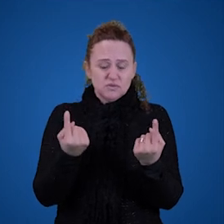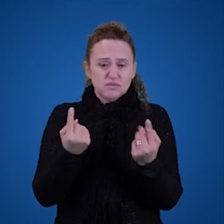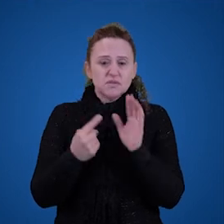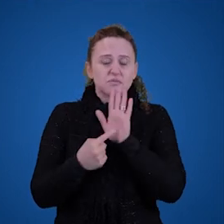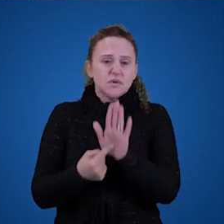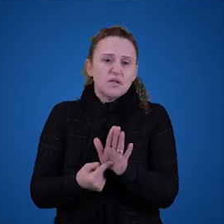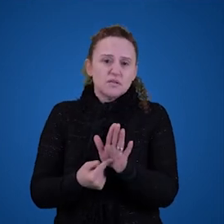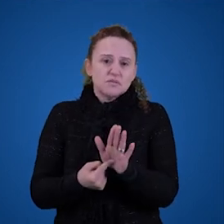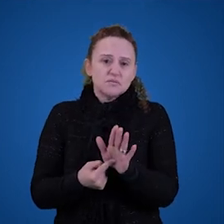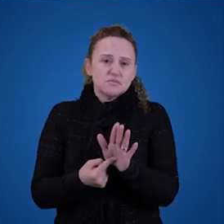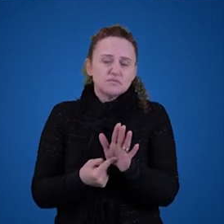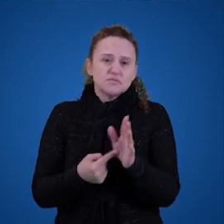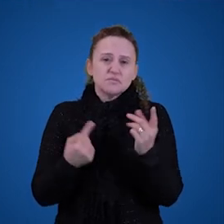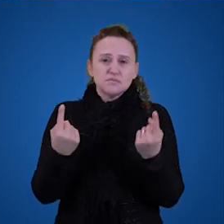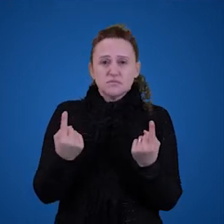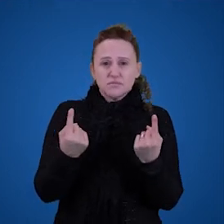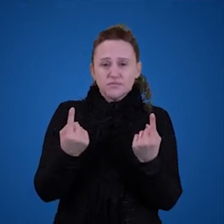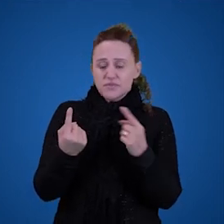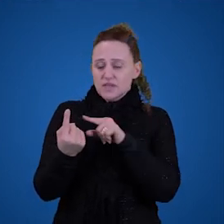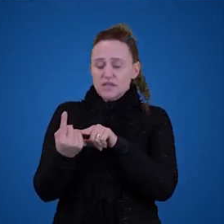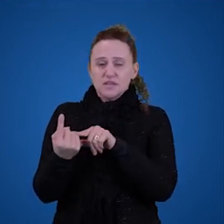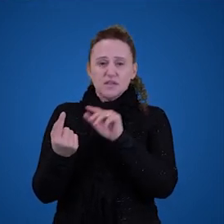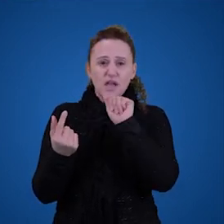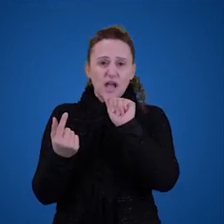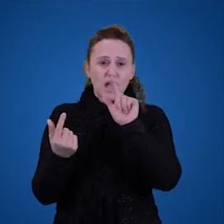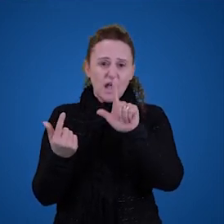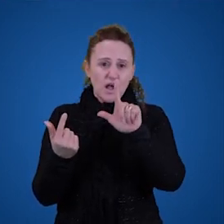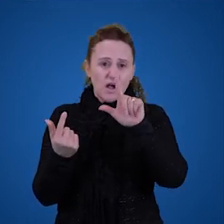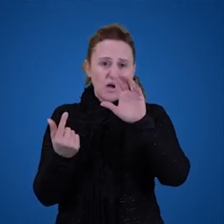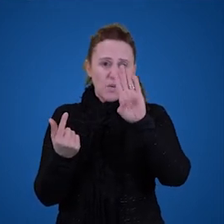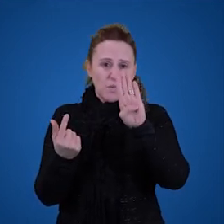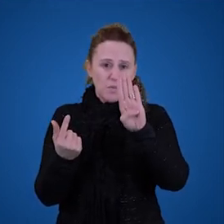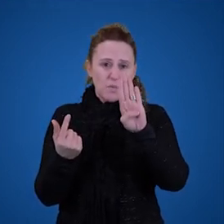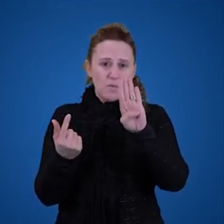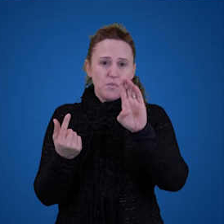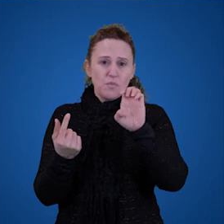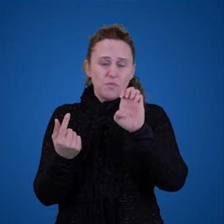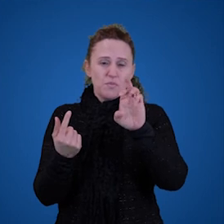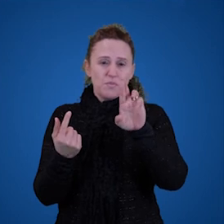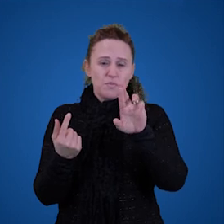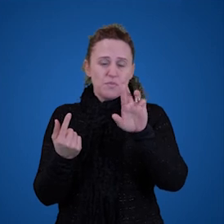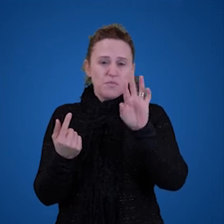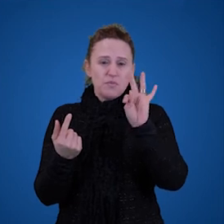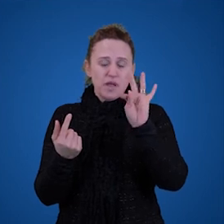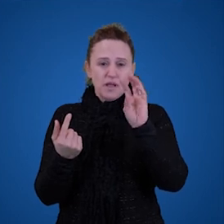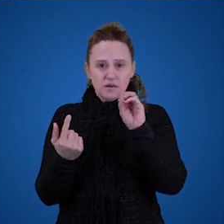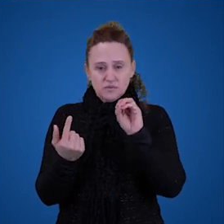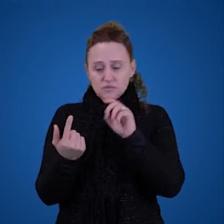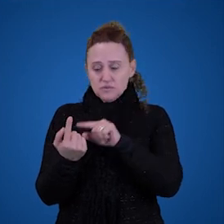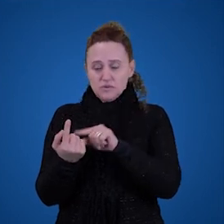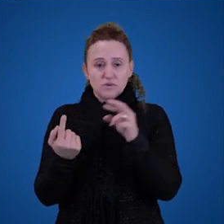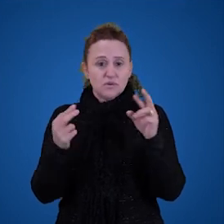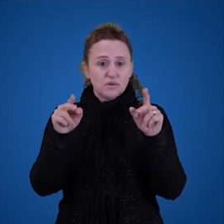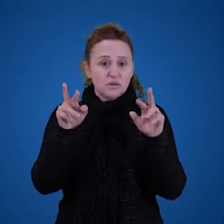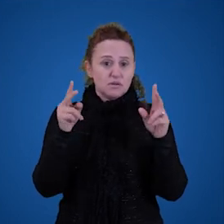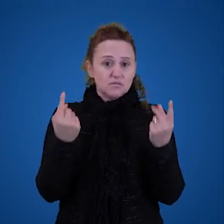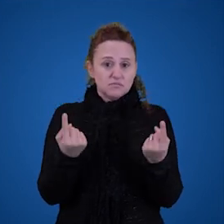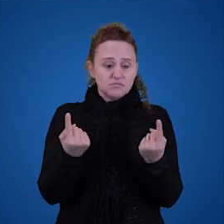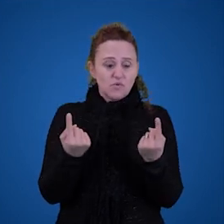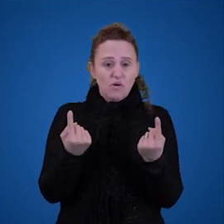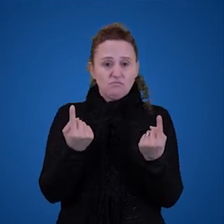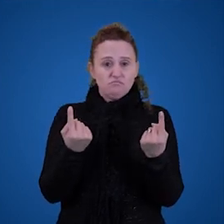ou seja o nome Fernando Pessoa e o nome Alberto Caeiro apontam para o mesmo indivíduo no mundo a pessoa